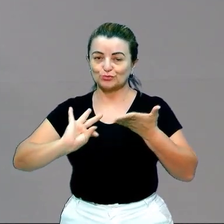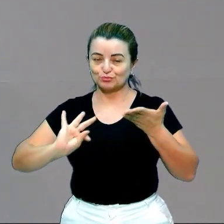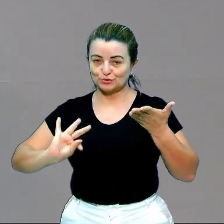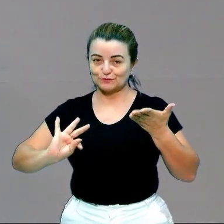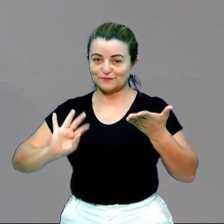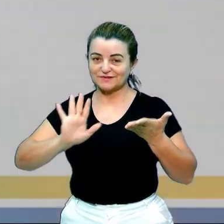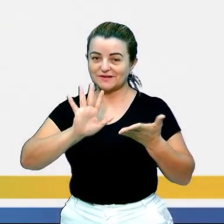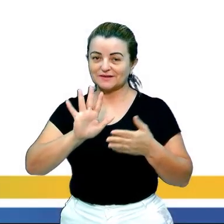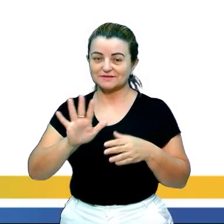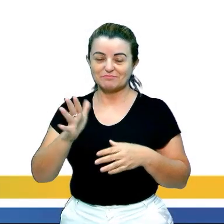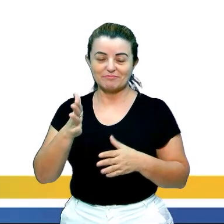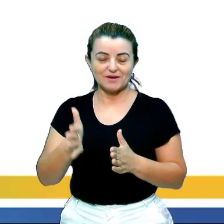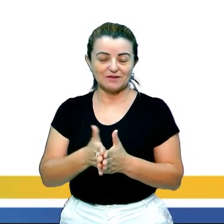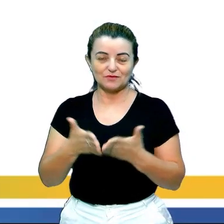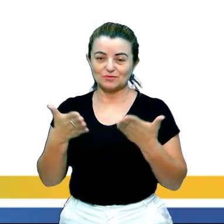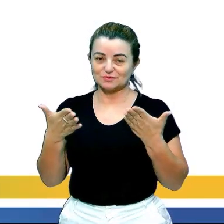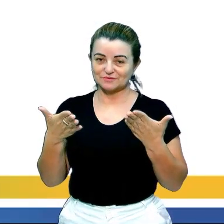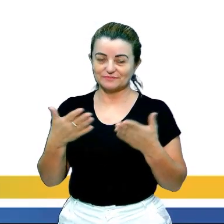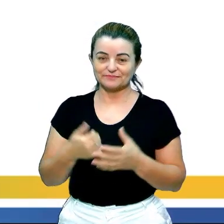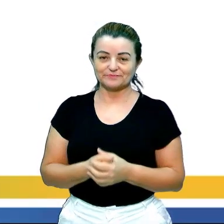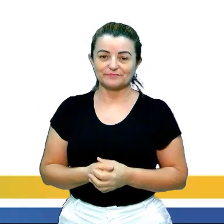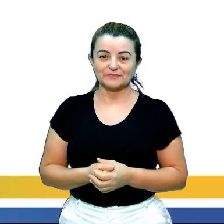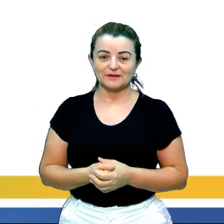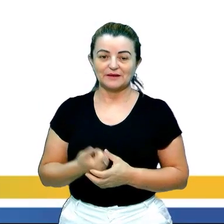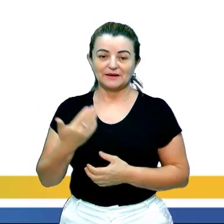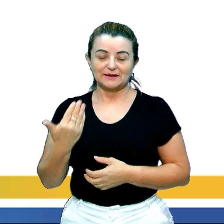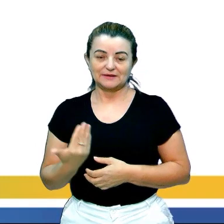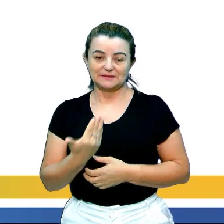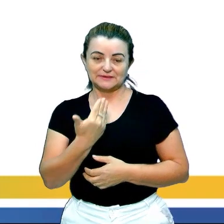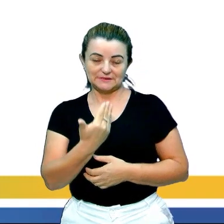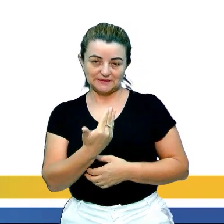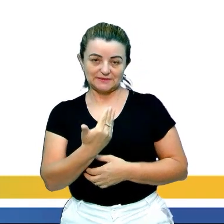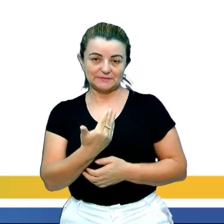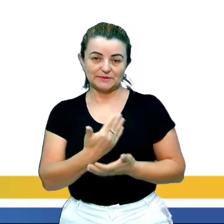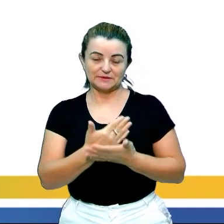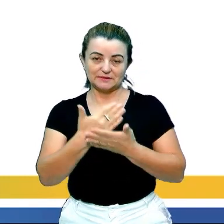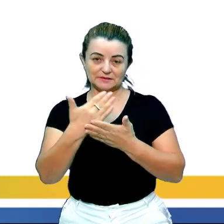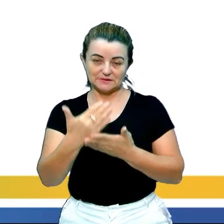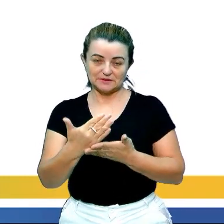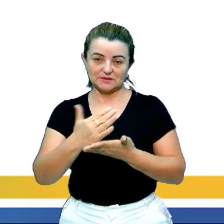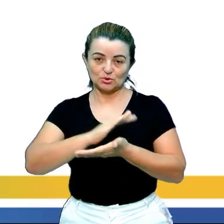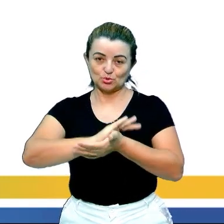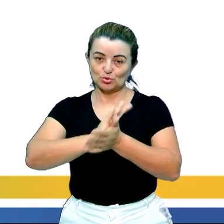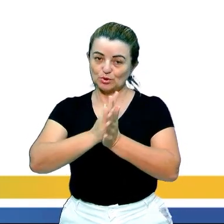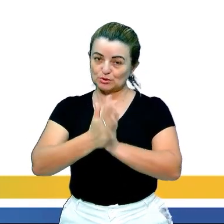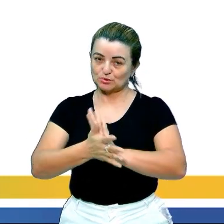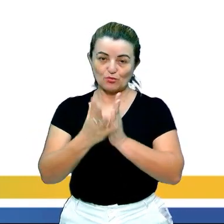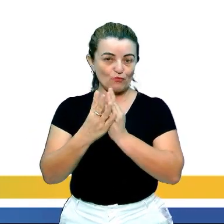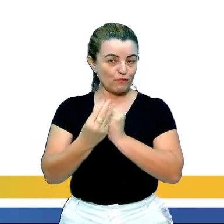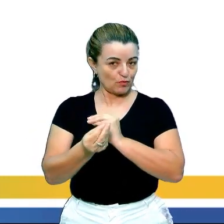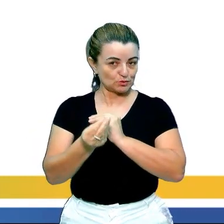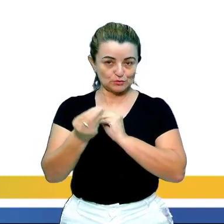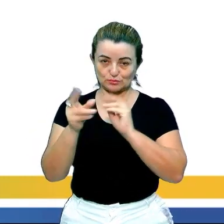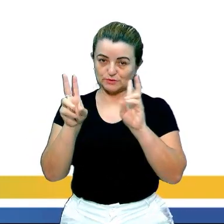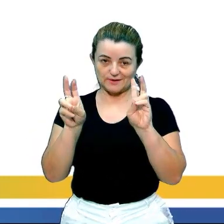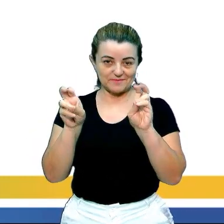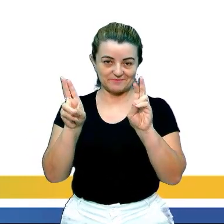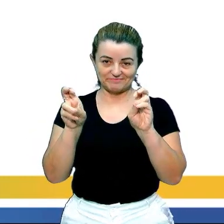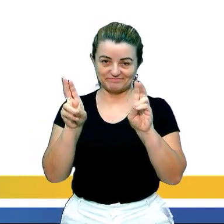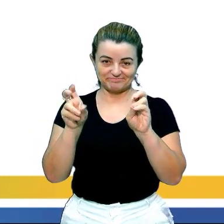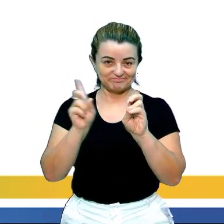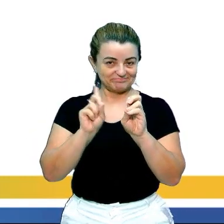mais rico. E aí eu trouxe a temática da intolerância novamente, importante não fugir do tema, tá gente? Que isso é